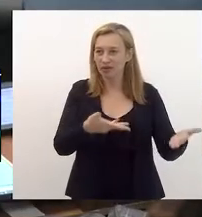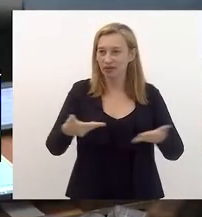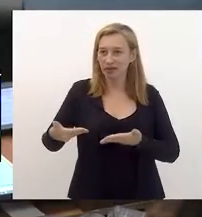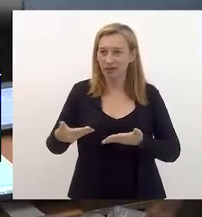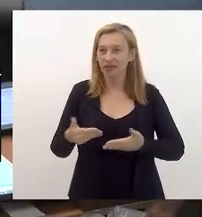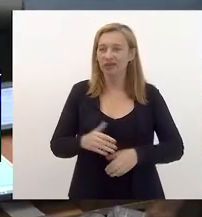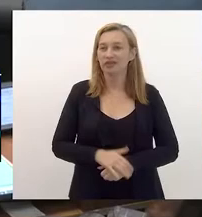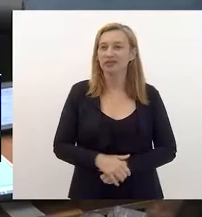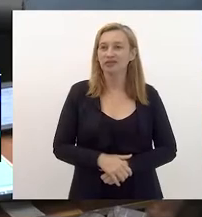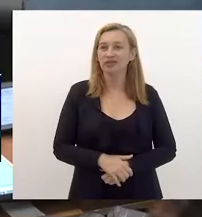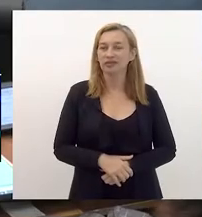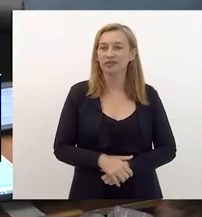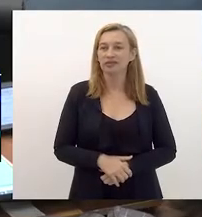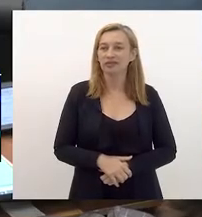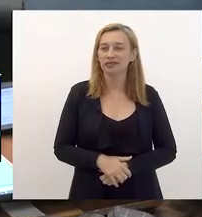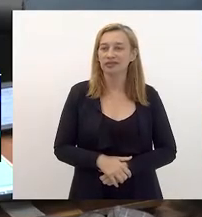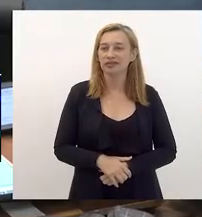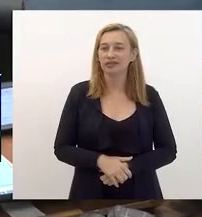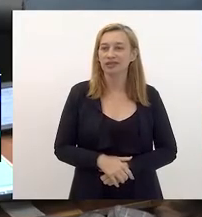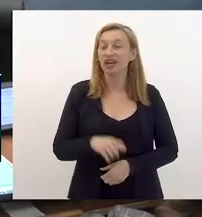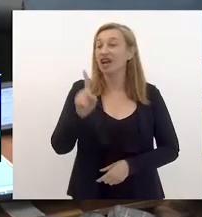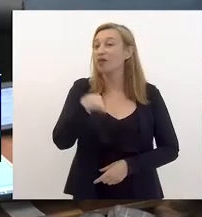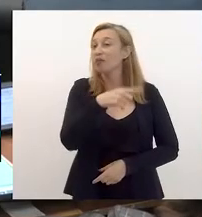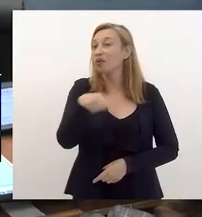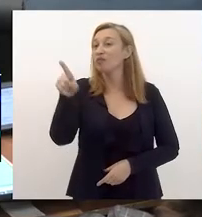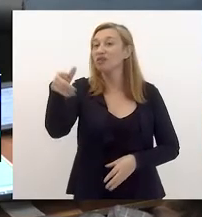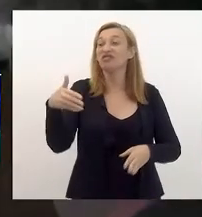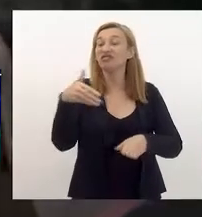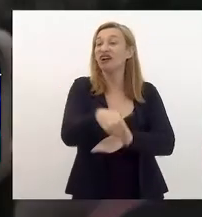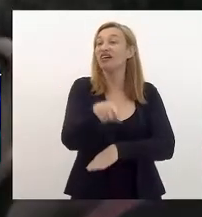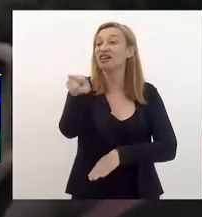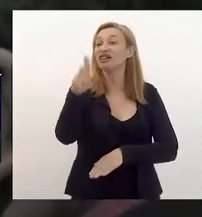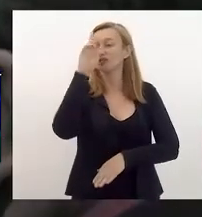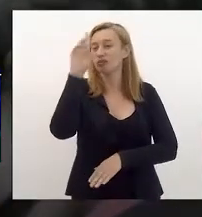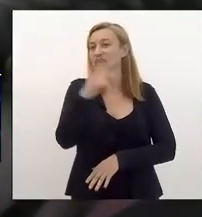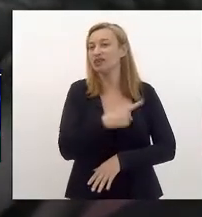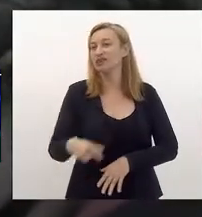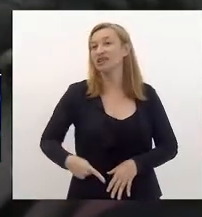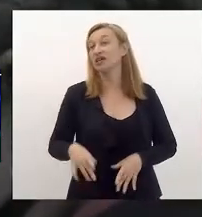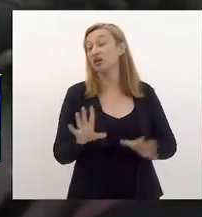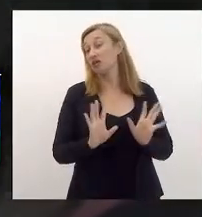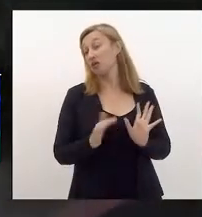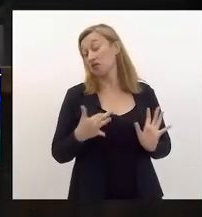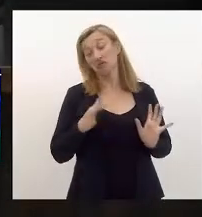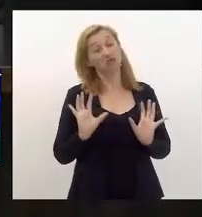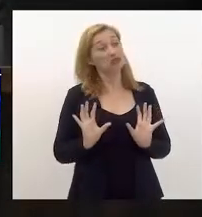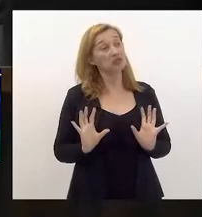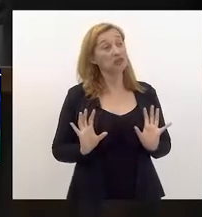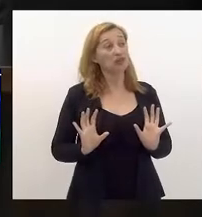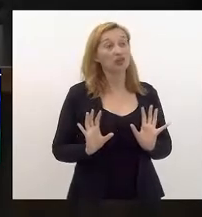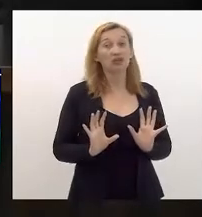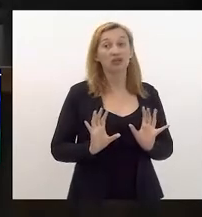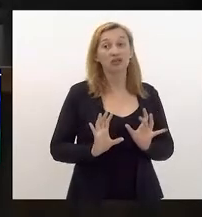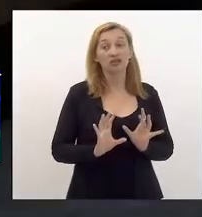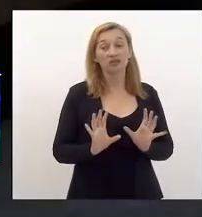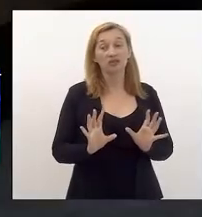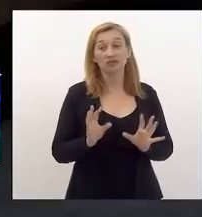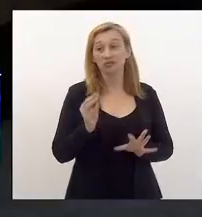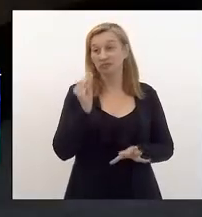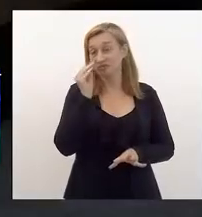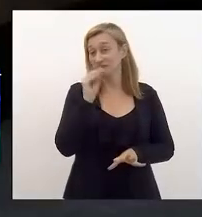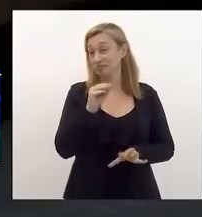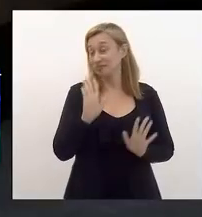Presidente, que não deixou... Ele devia ser proibido de entrar aqui, presidente, mas vou fazer uma moção de repúdio.